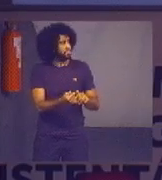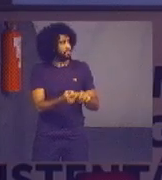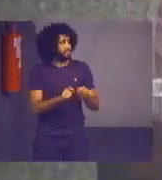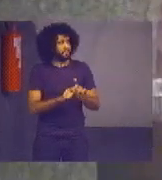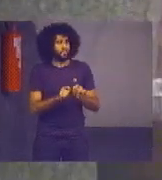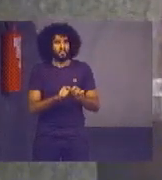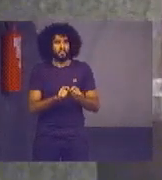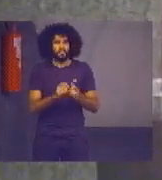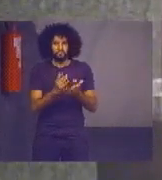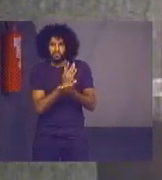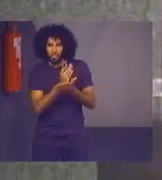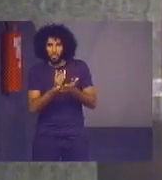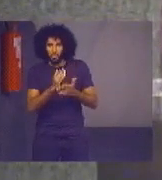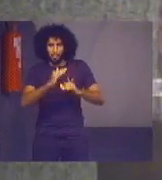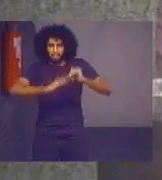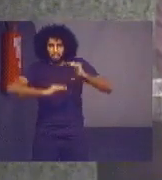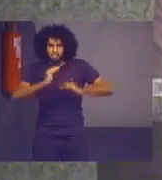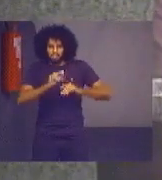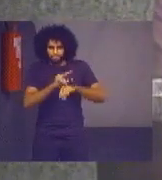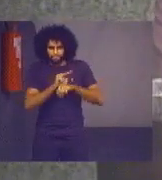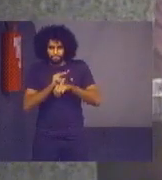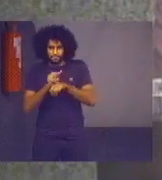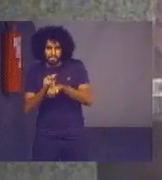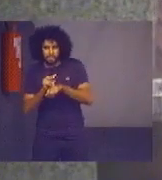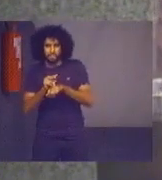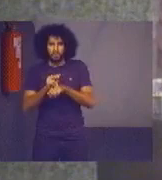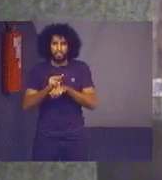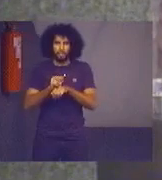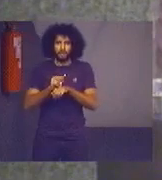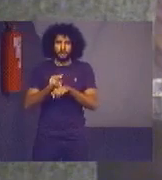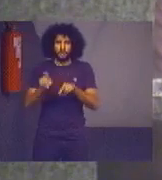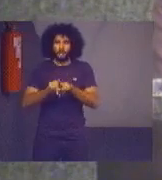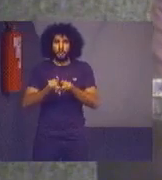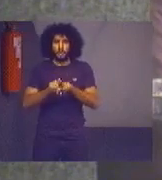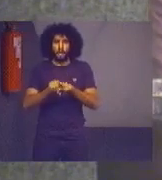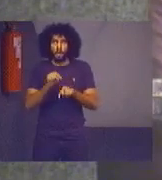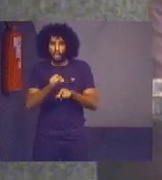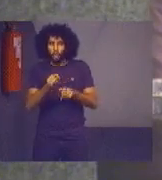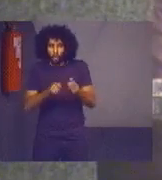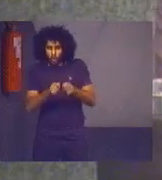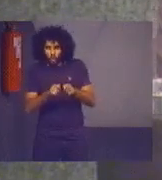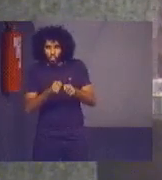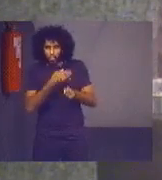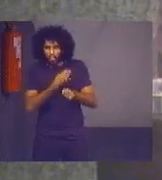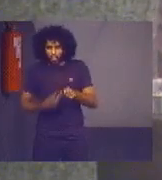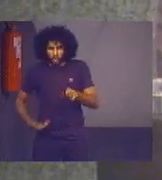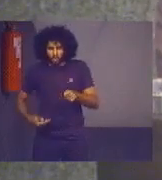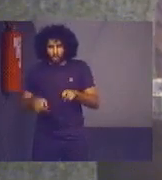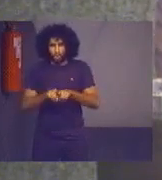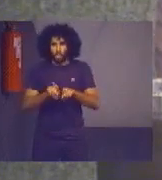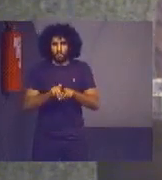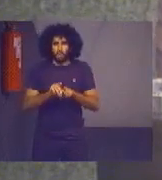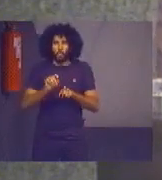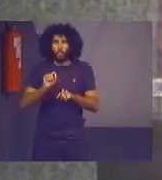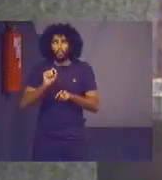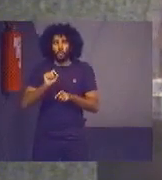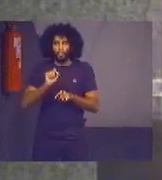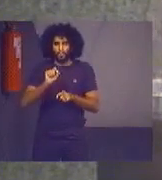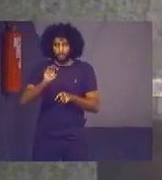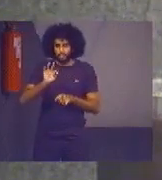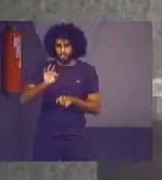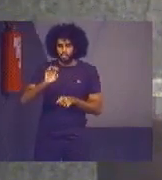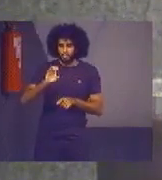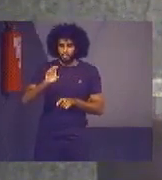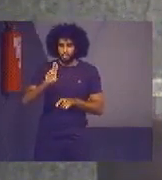ações de monitoramento da ação governamental após as recomendações e determinações do Tribunal de Contas da União.